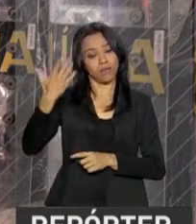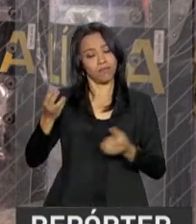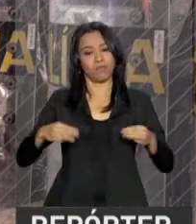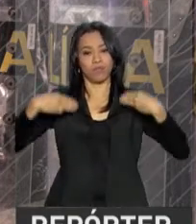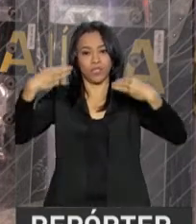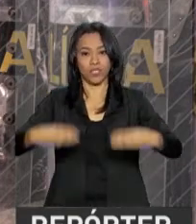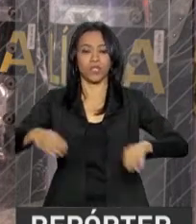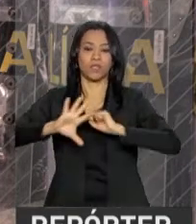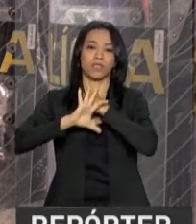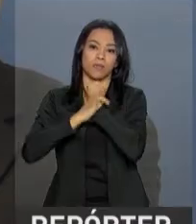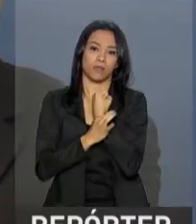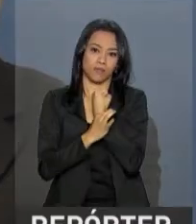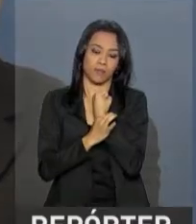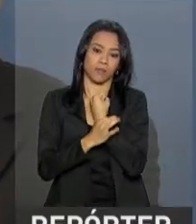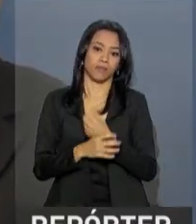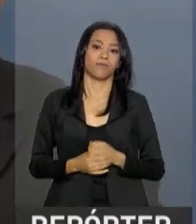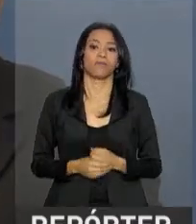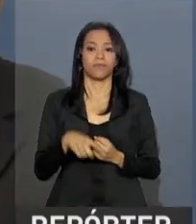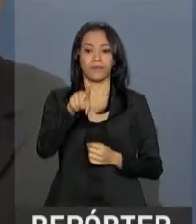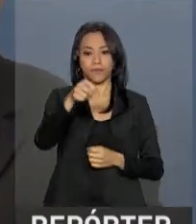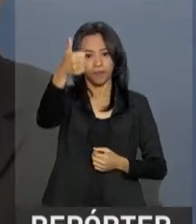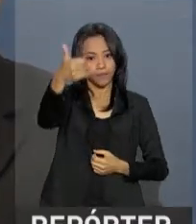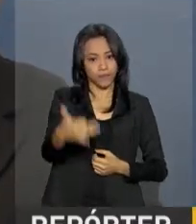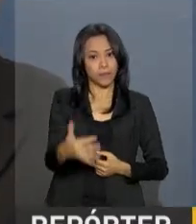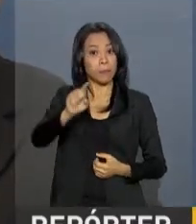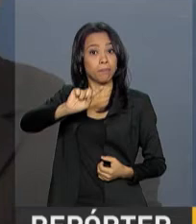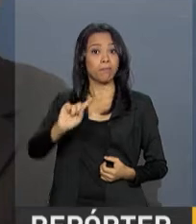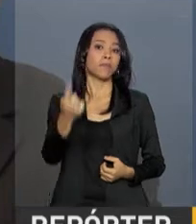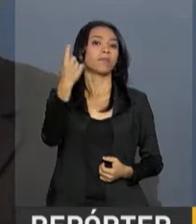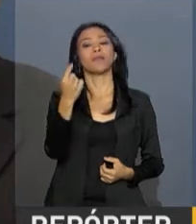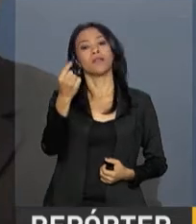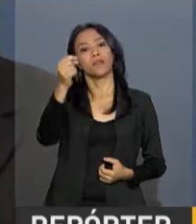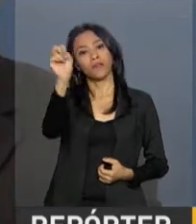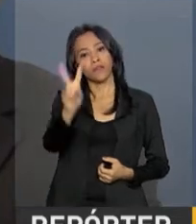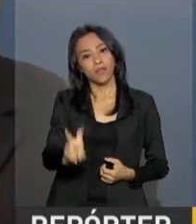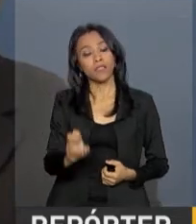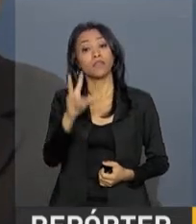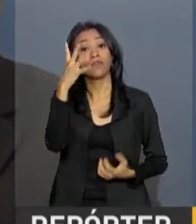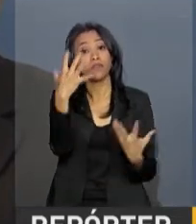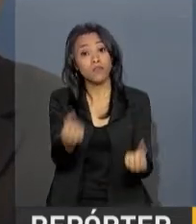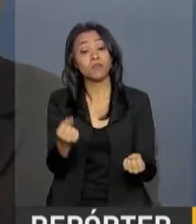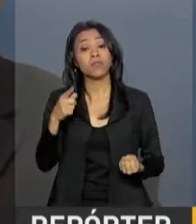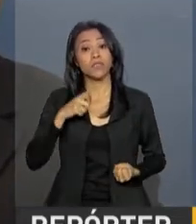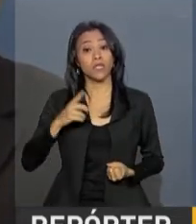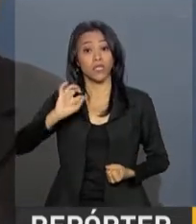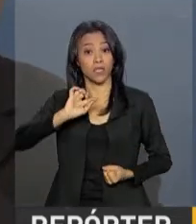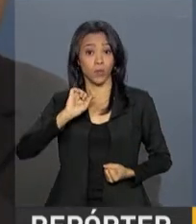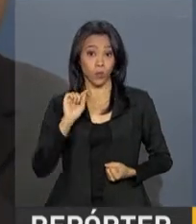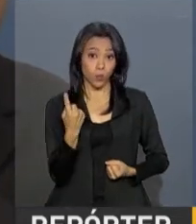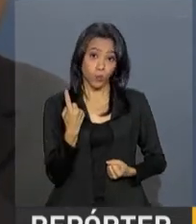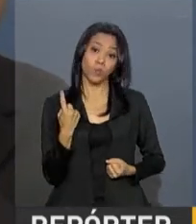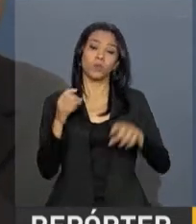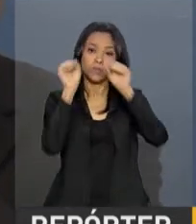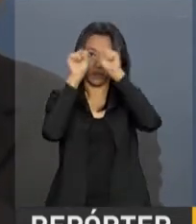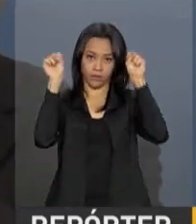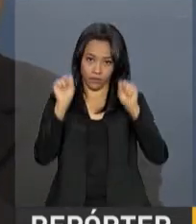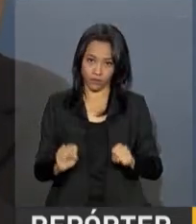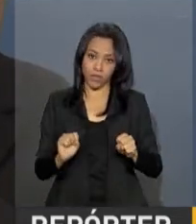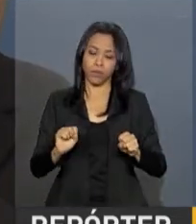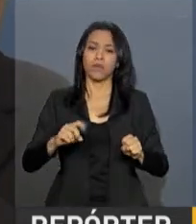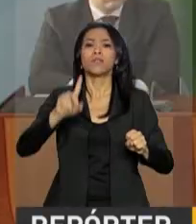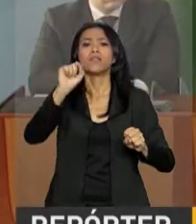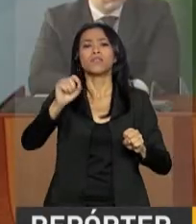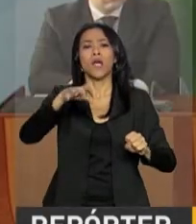da Segurança Pública. Pela primeira vez, nós vamos ter uma unidade, um compartilhamento na